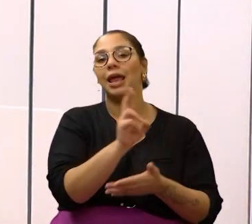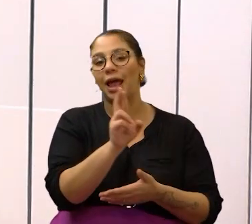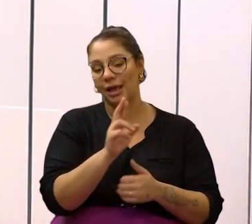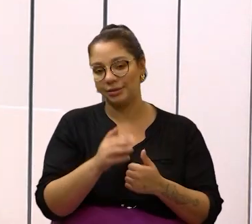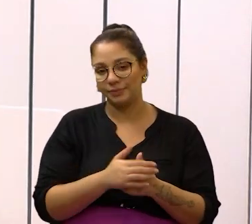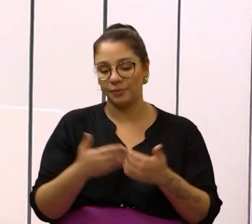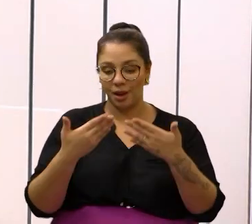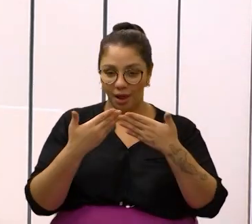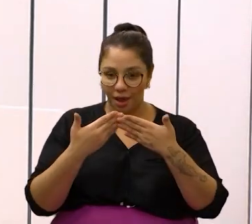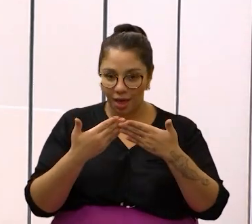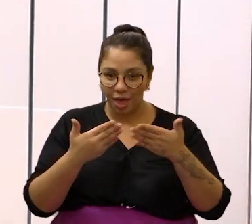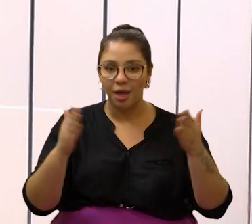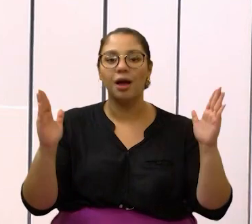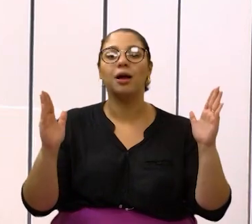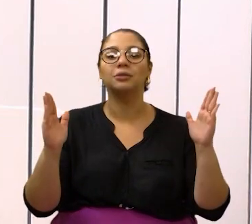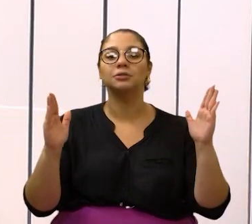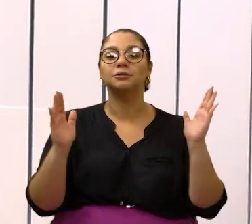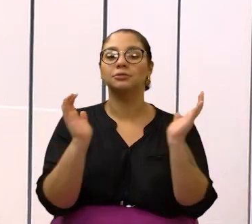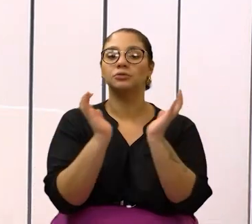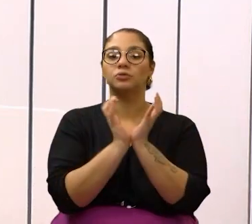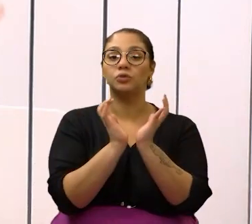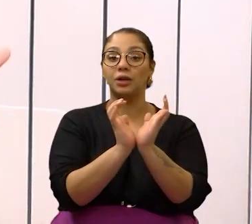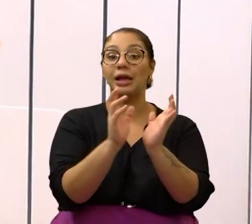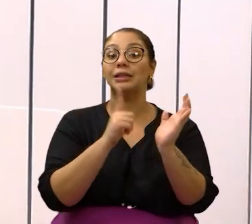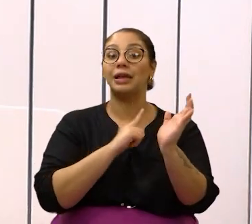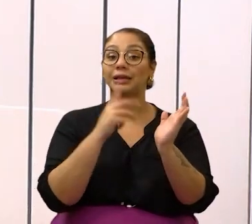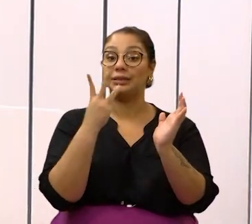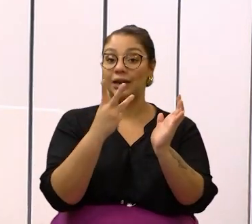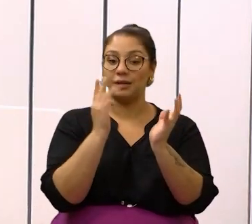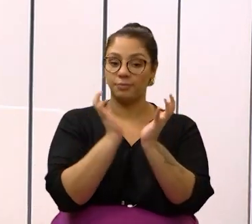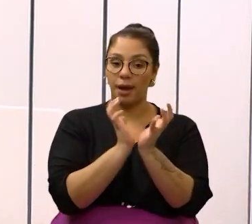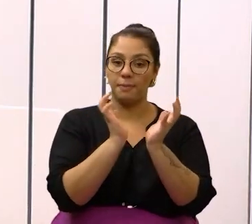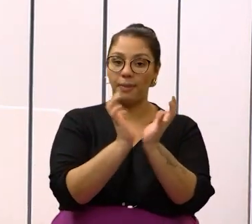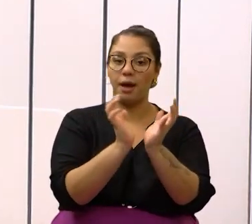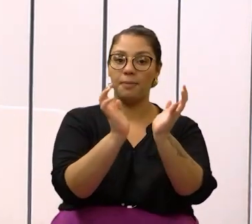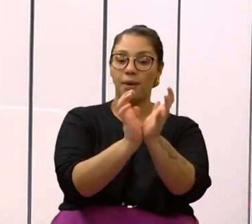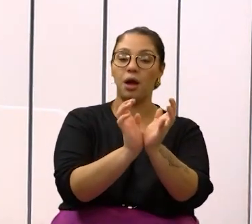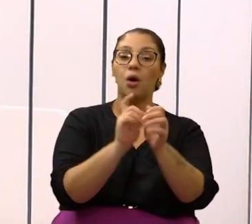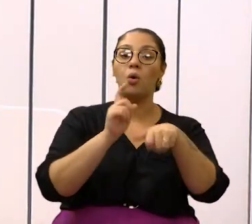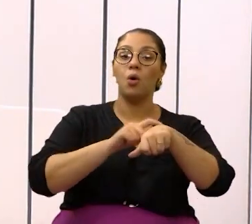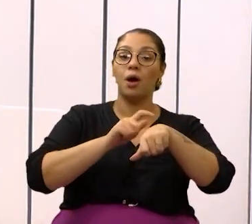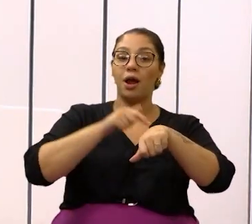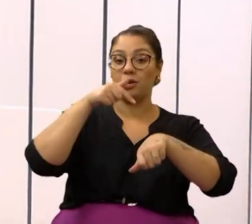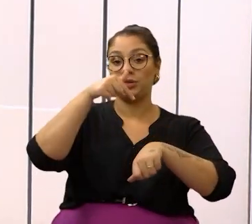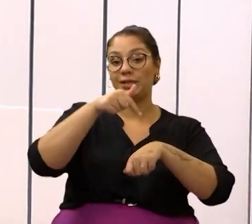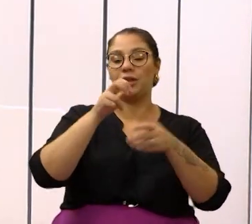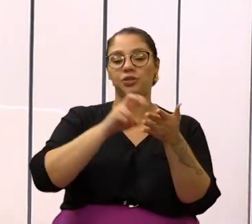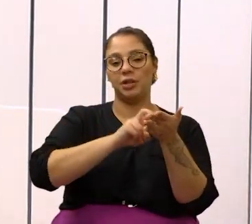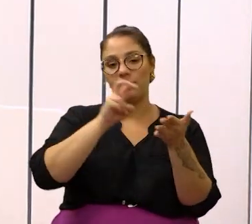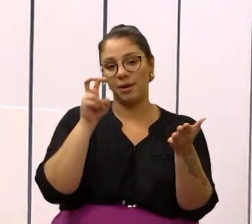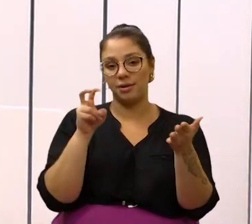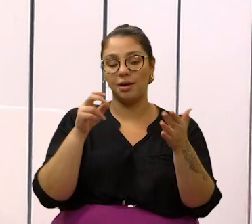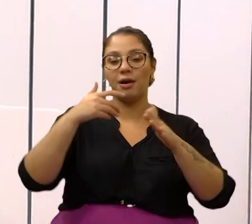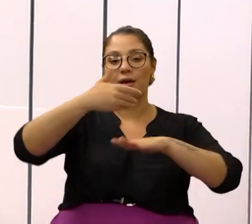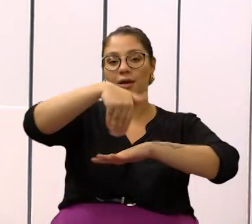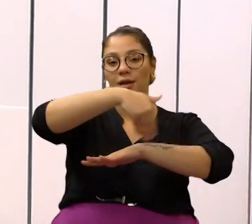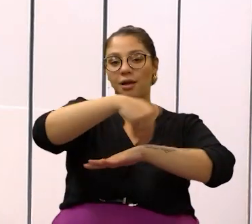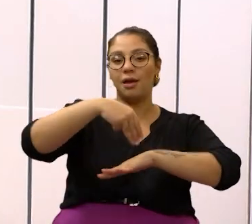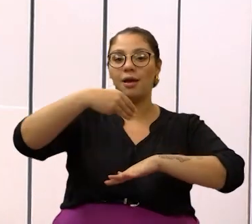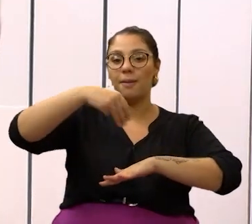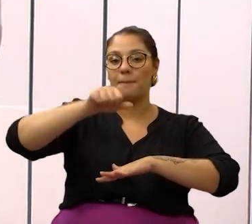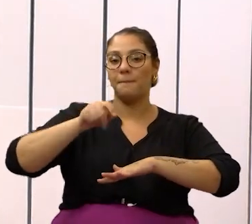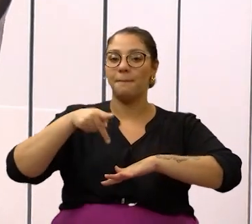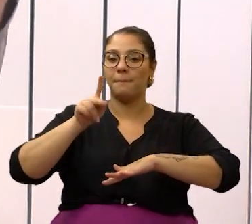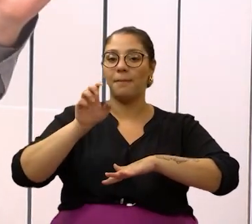A largada da primeira bateria, de um total de três, está prevista para às sete horas da manhã, na Avenida